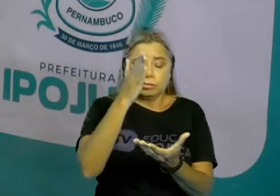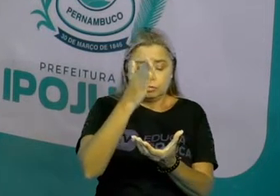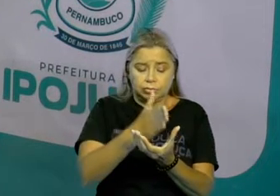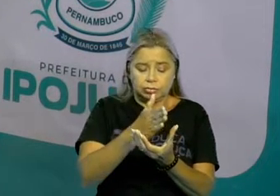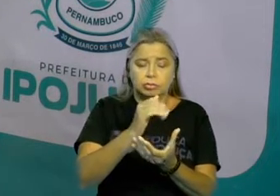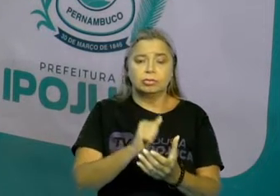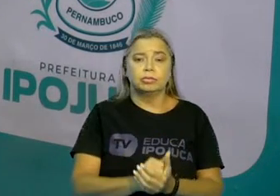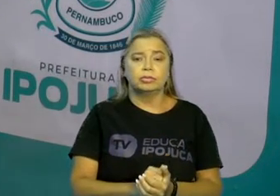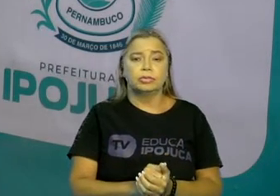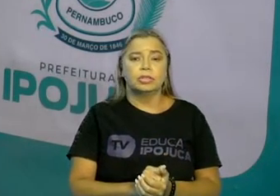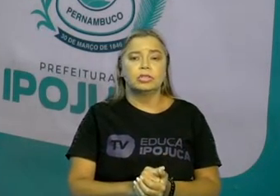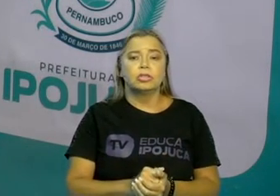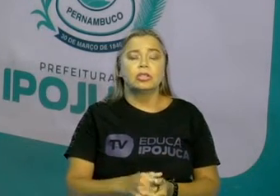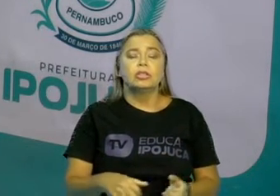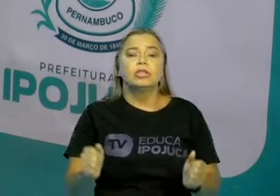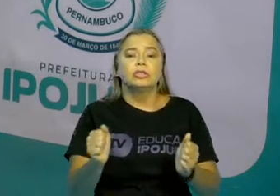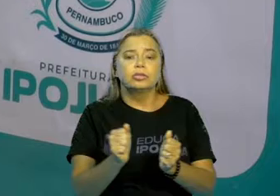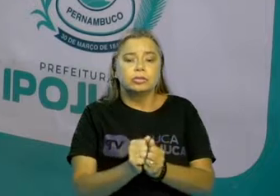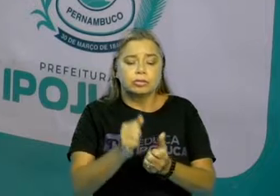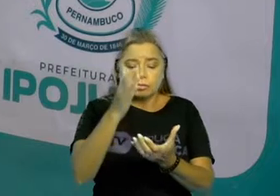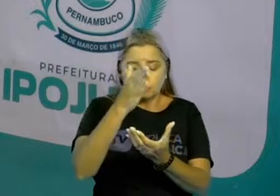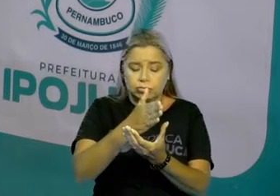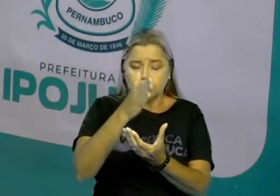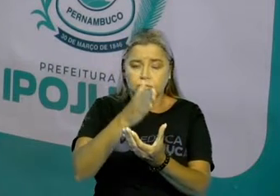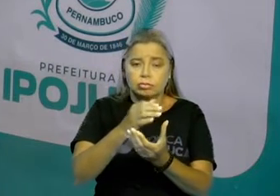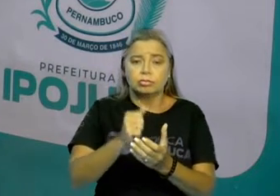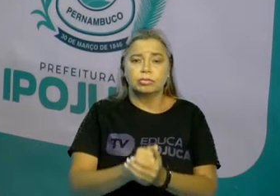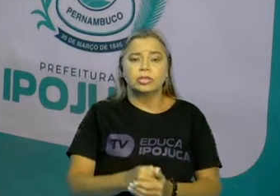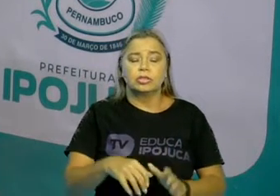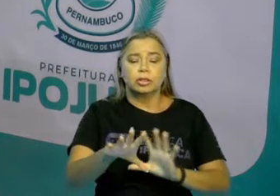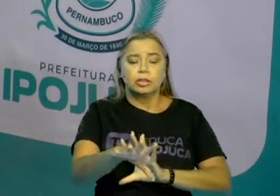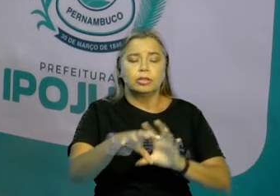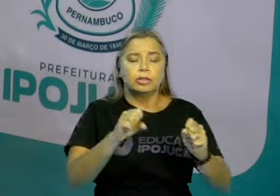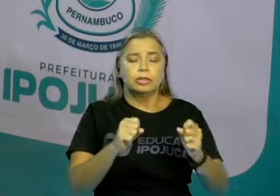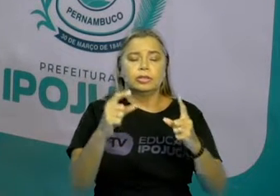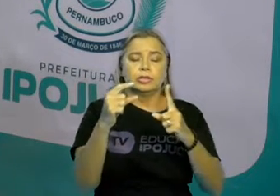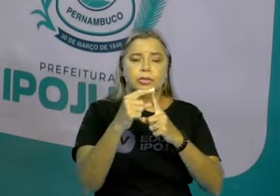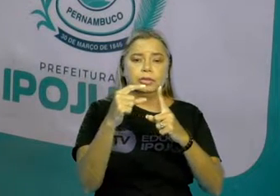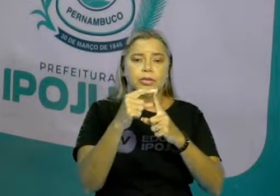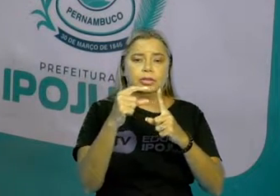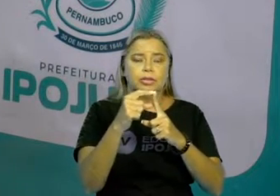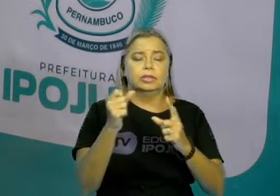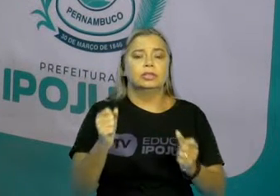Logo, a junção das sílabas vai formar as palavras.